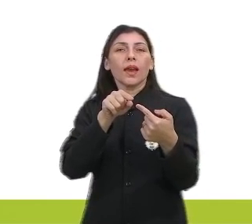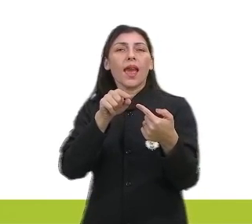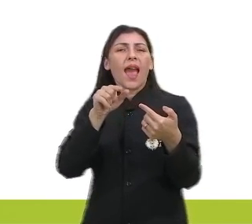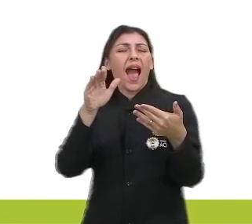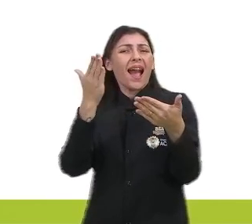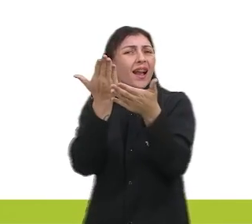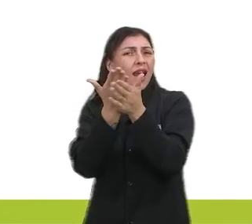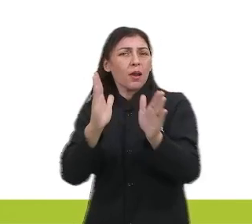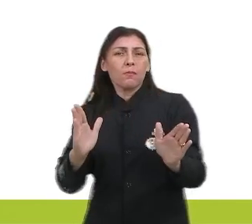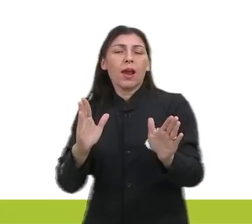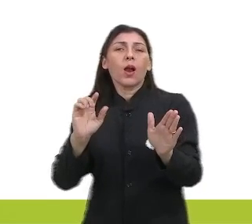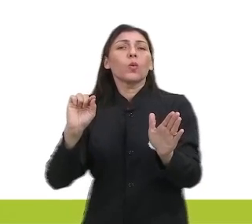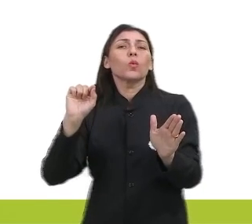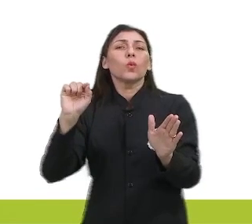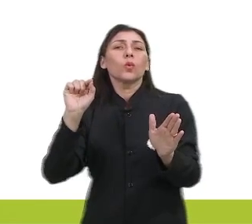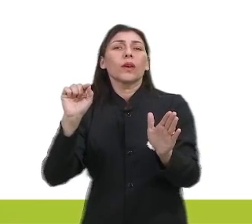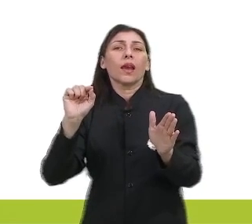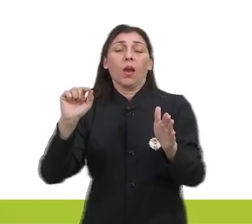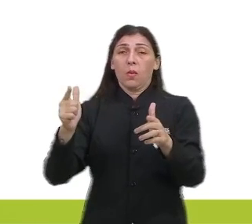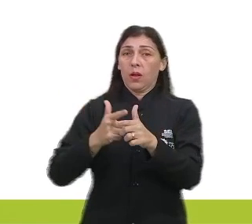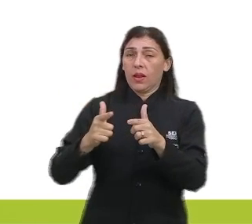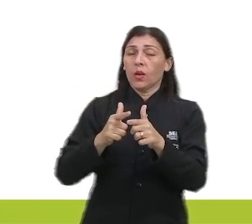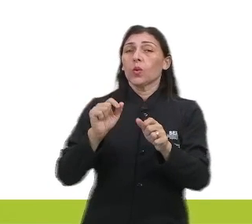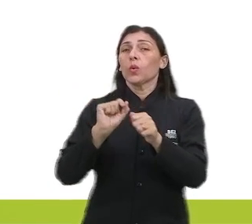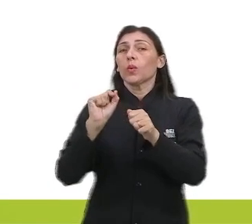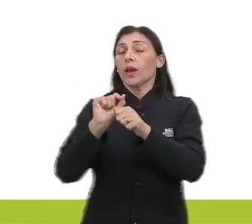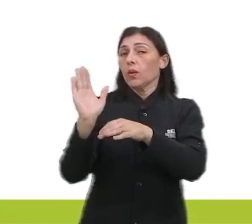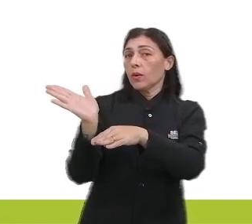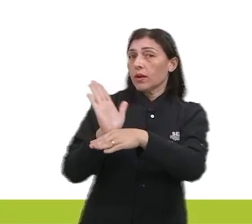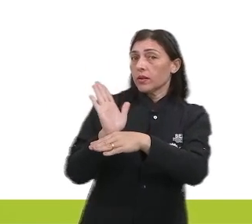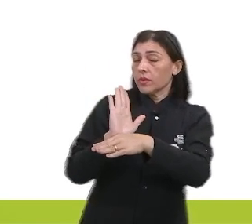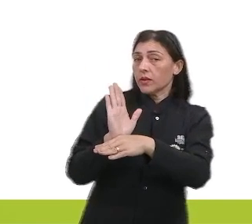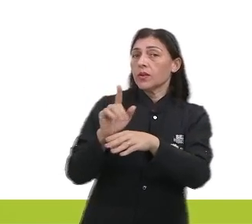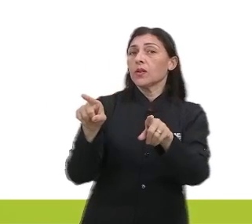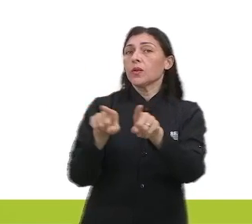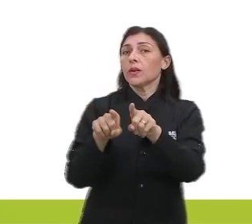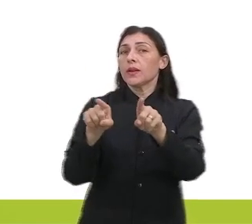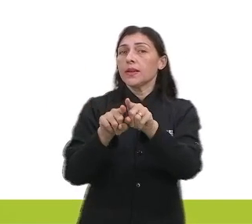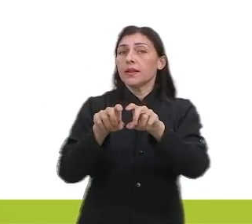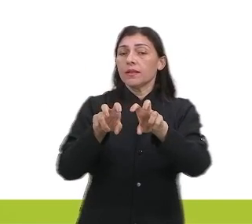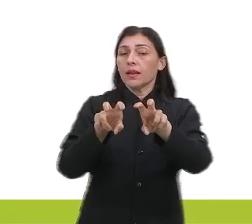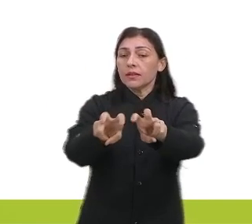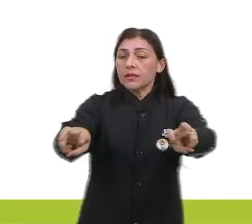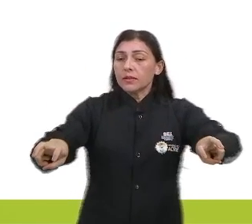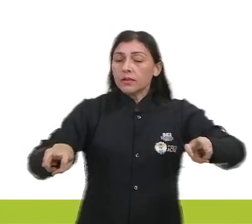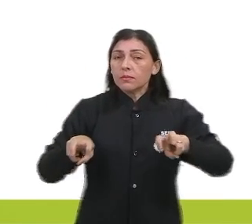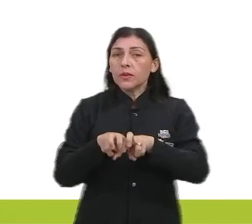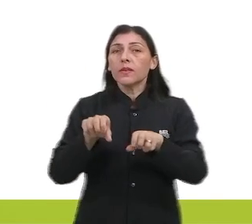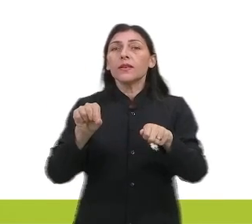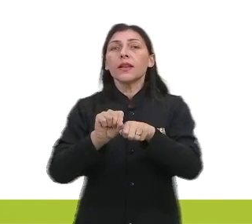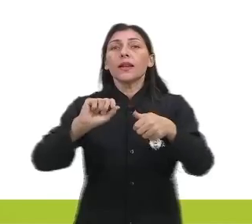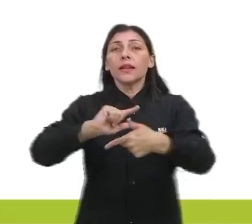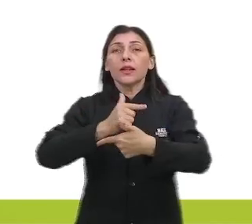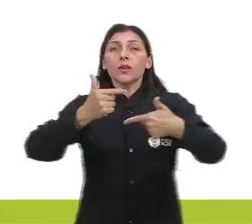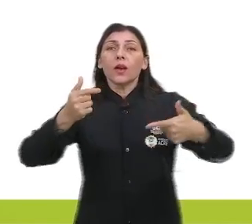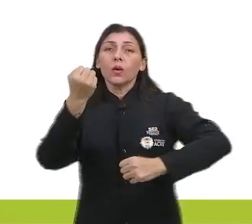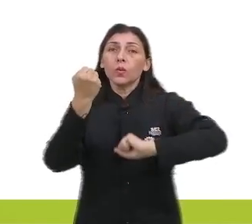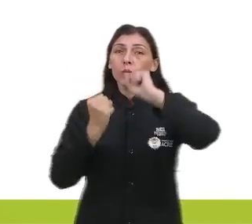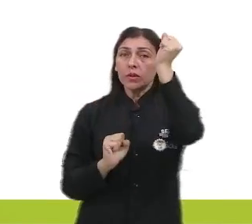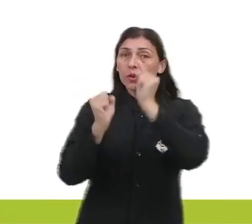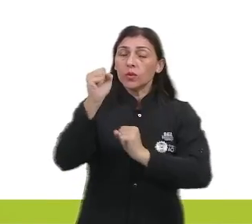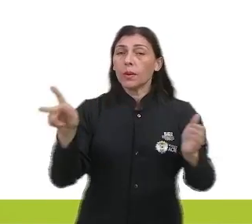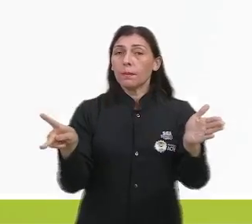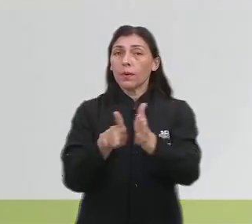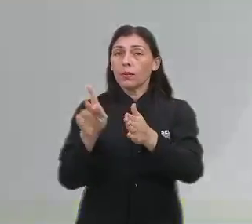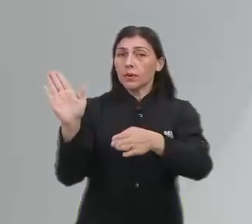resistentes entre a obra cinematográfica e o público, criada pela tradicional indústria do cinema.